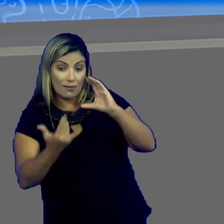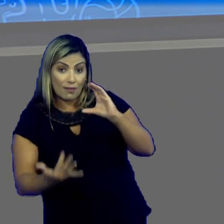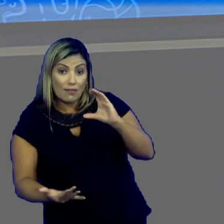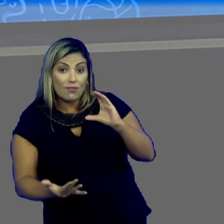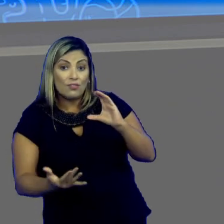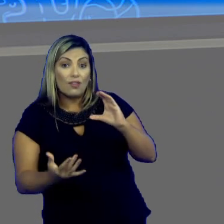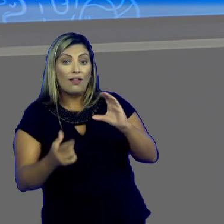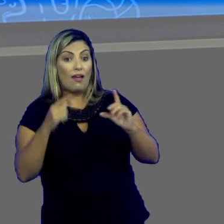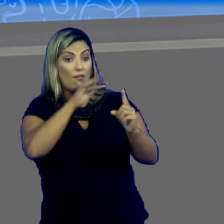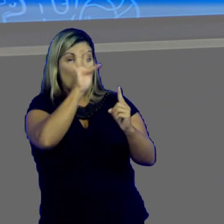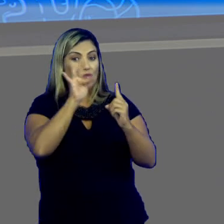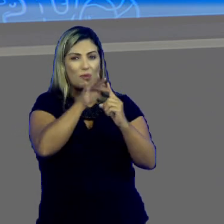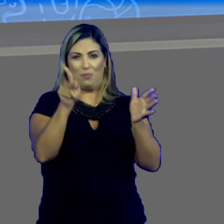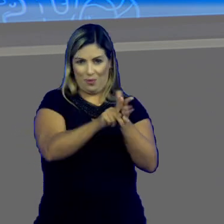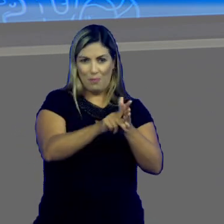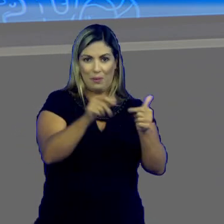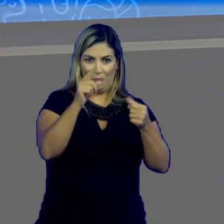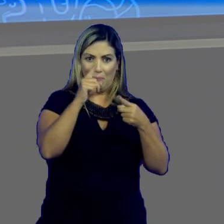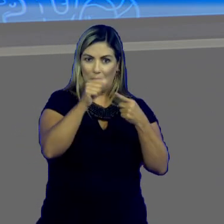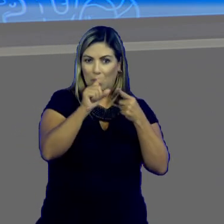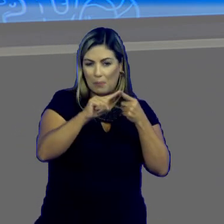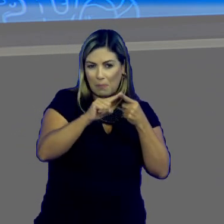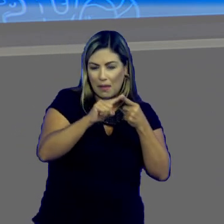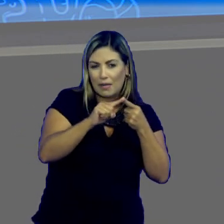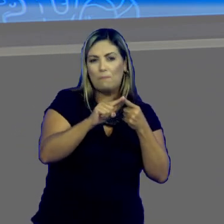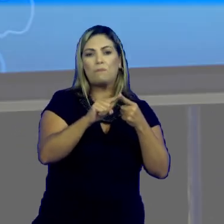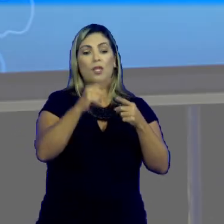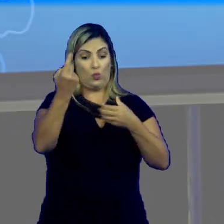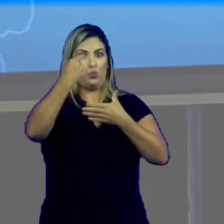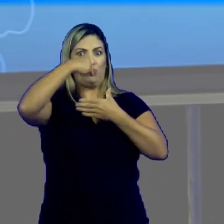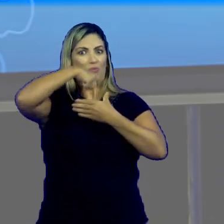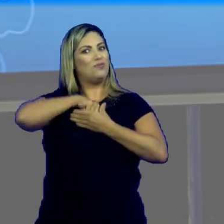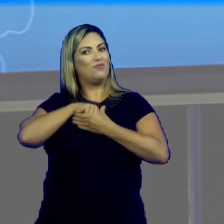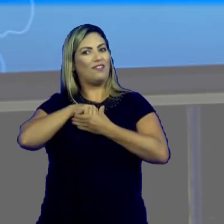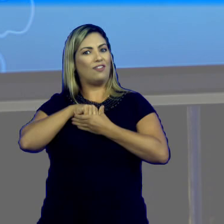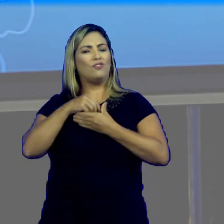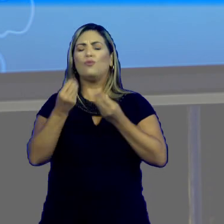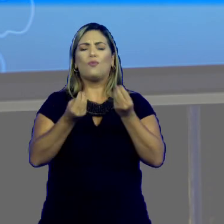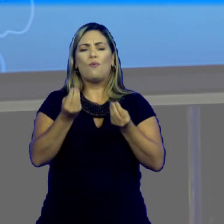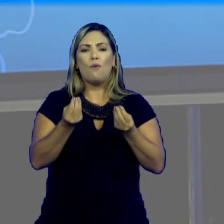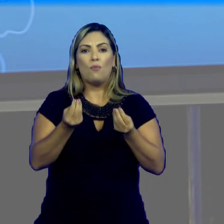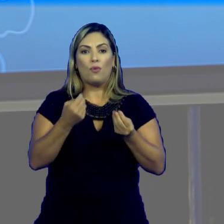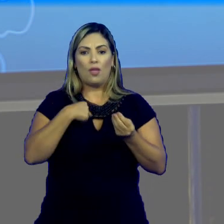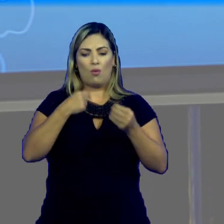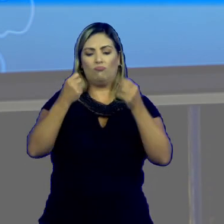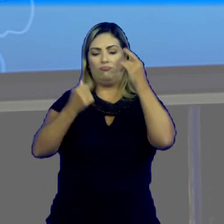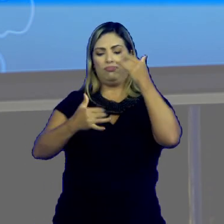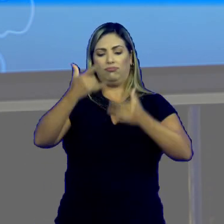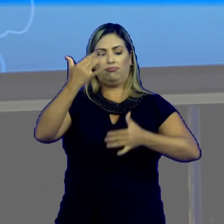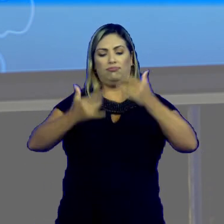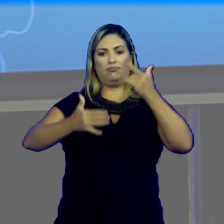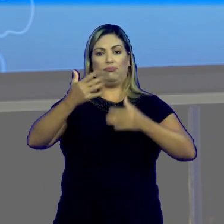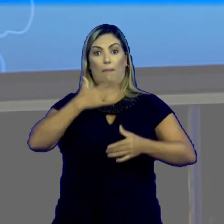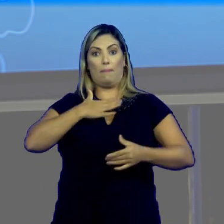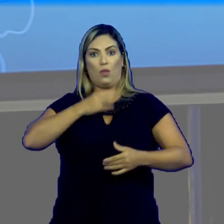características dessa função. Subjetividade. Unilateralidade é exatamente quando eu falo sobre o meu ponto de